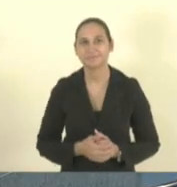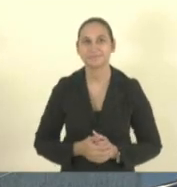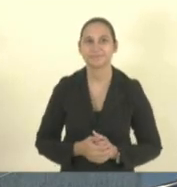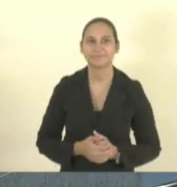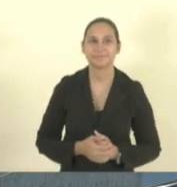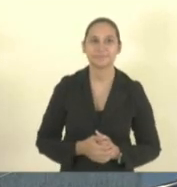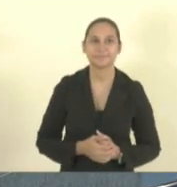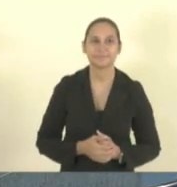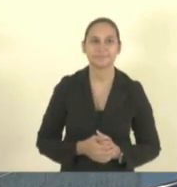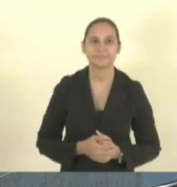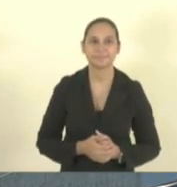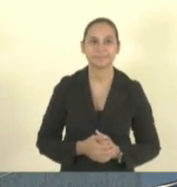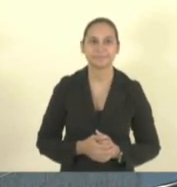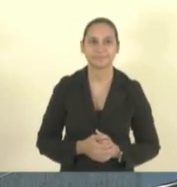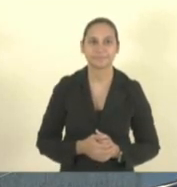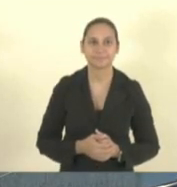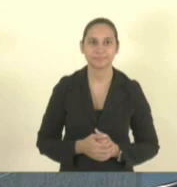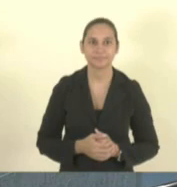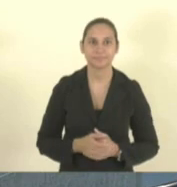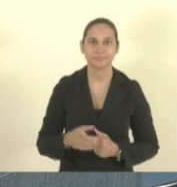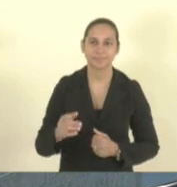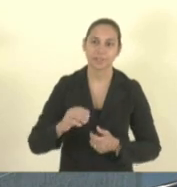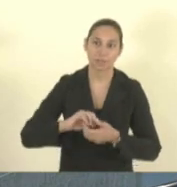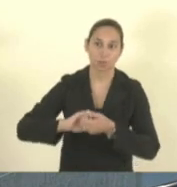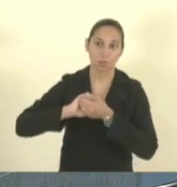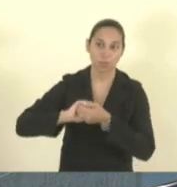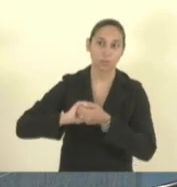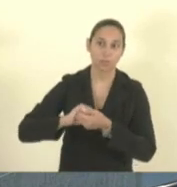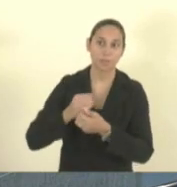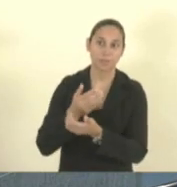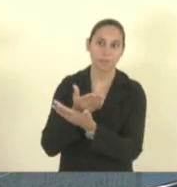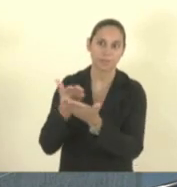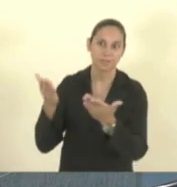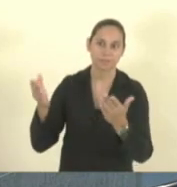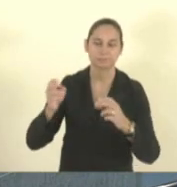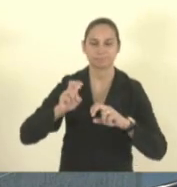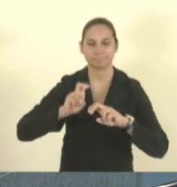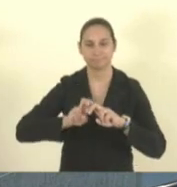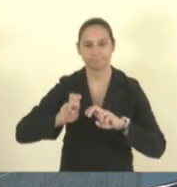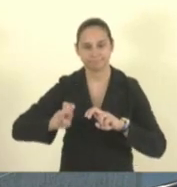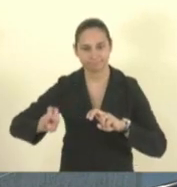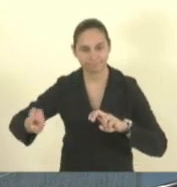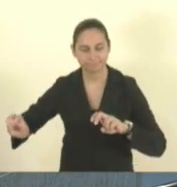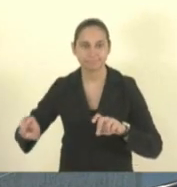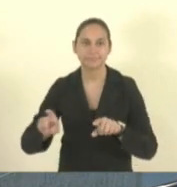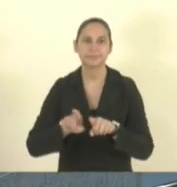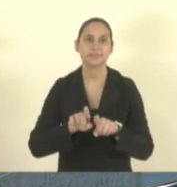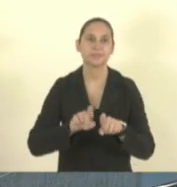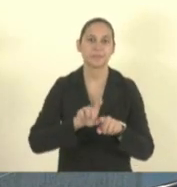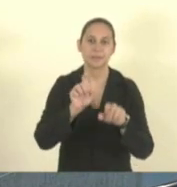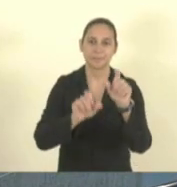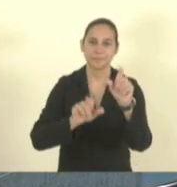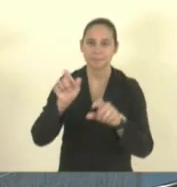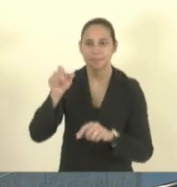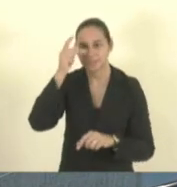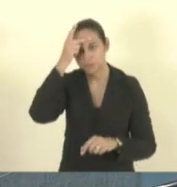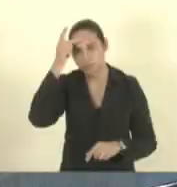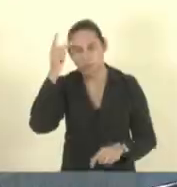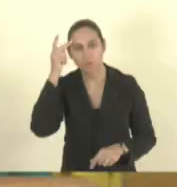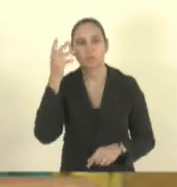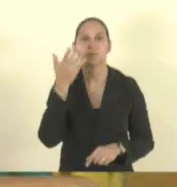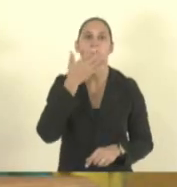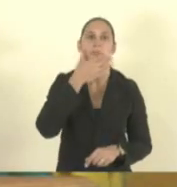em nome de Dari cumprimento cumprimento a mesa cumprimento as autoridades presentes os pais